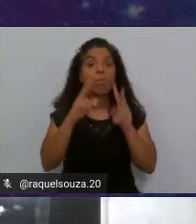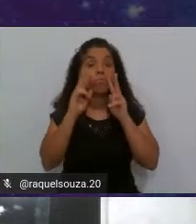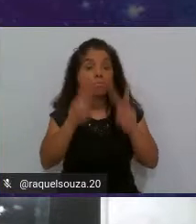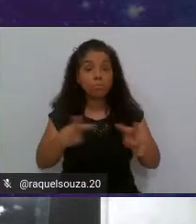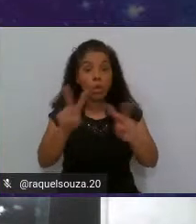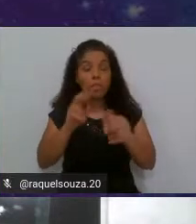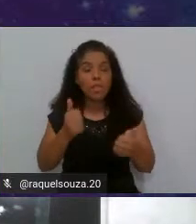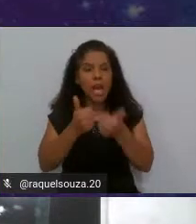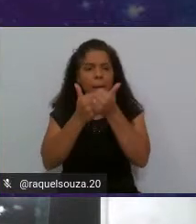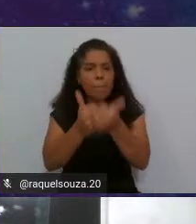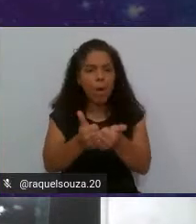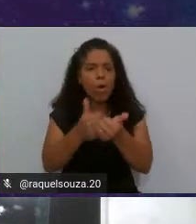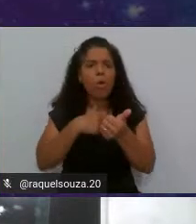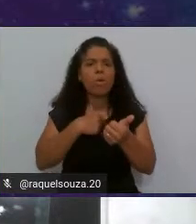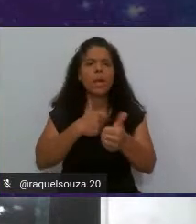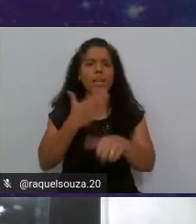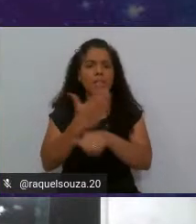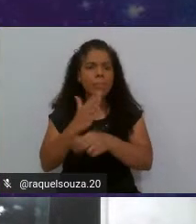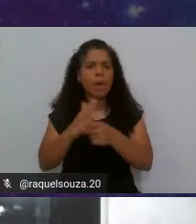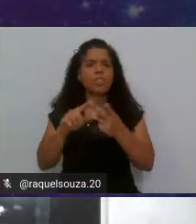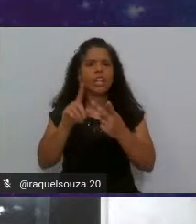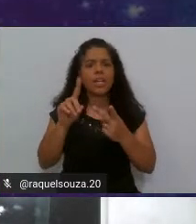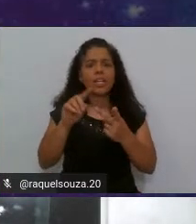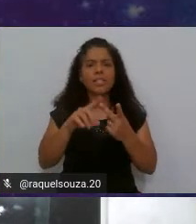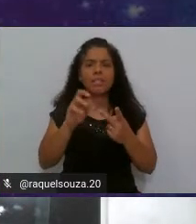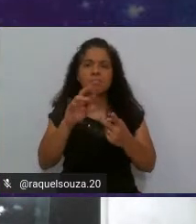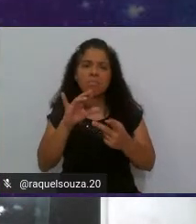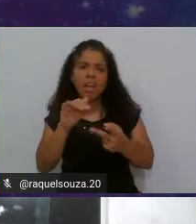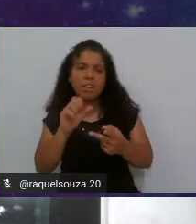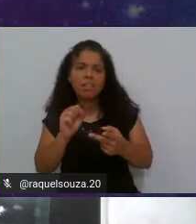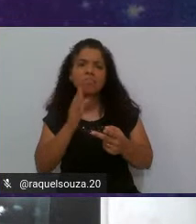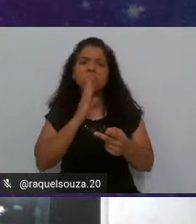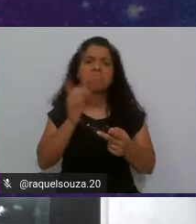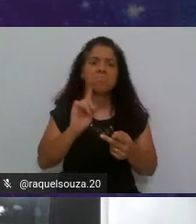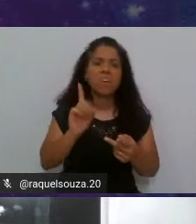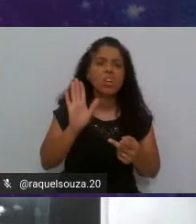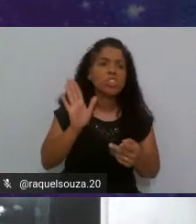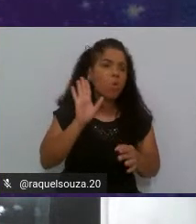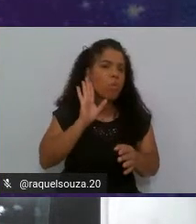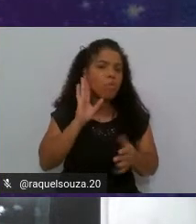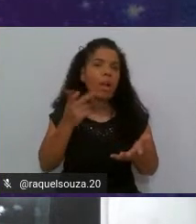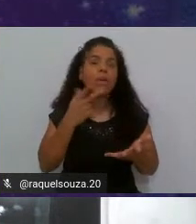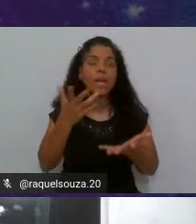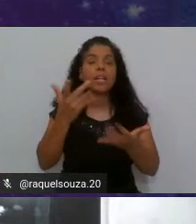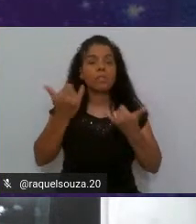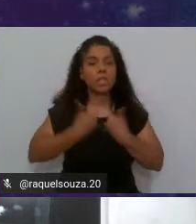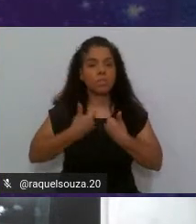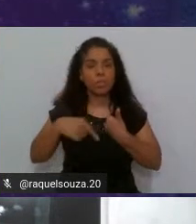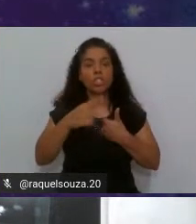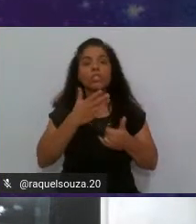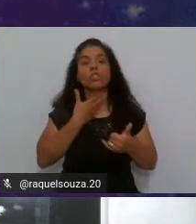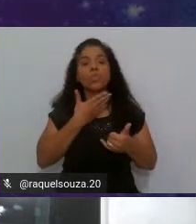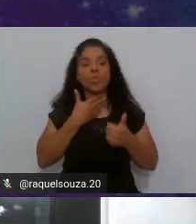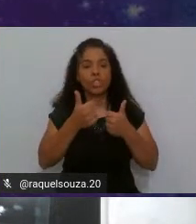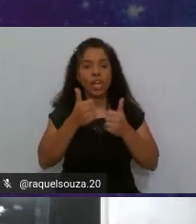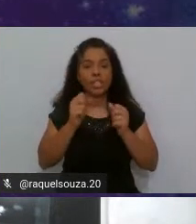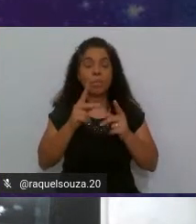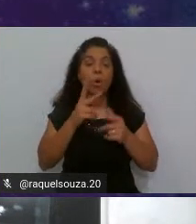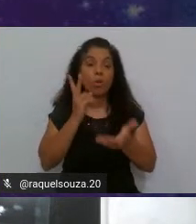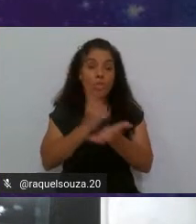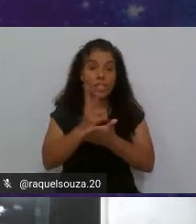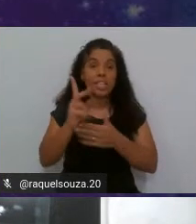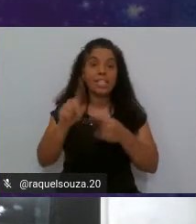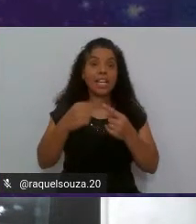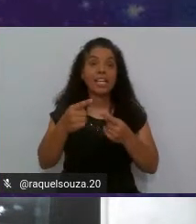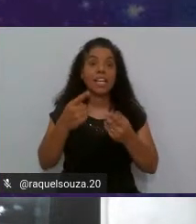Você apoia essa prática, essa técnica? Não conhece, já ouviu falar? Eu quero que vocês digam isso para mim no chat, tá? Eu vou seguir aqui